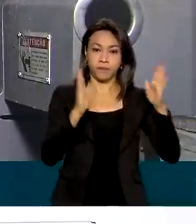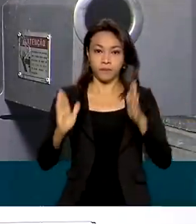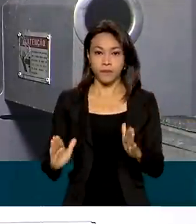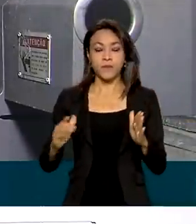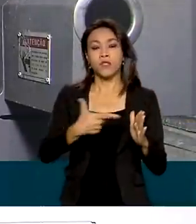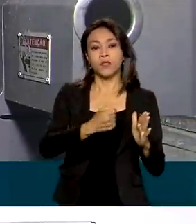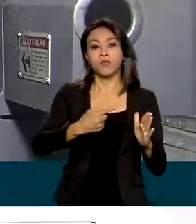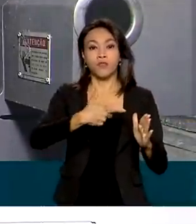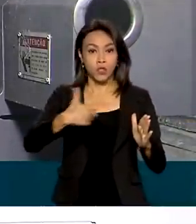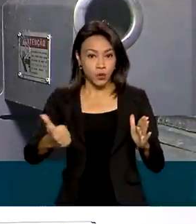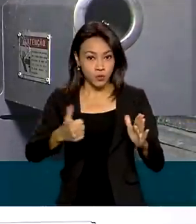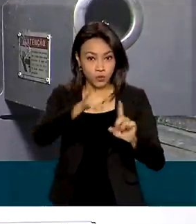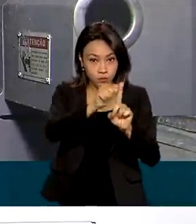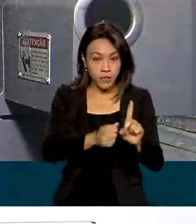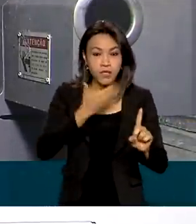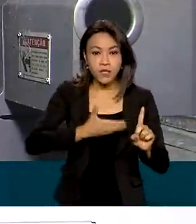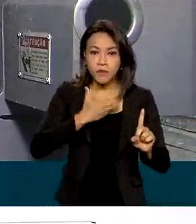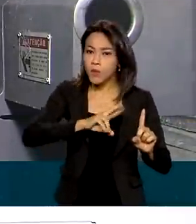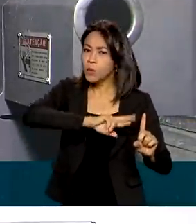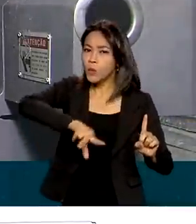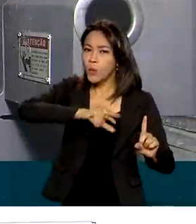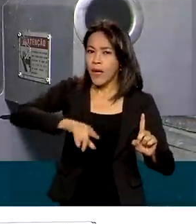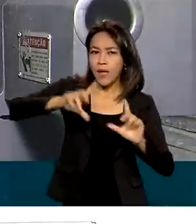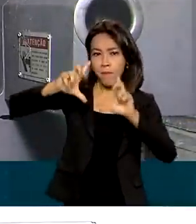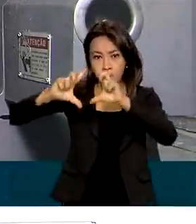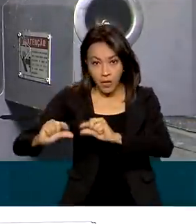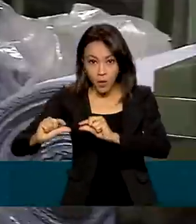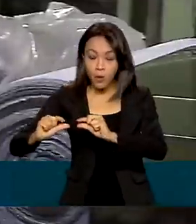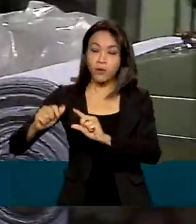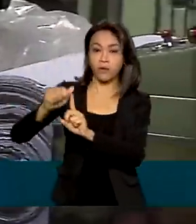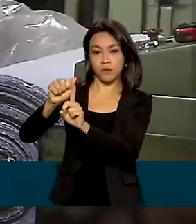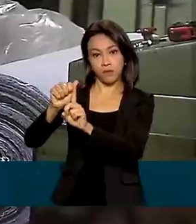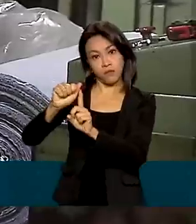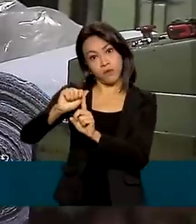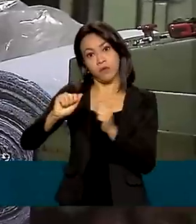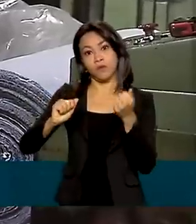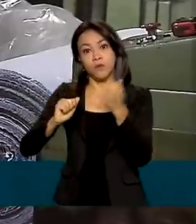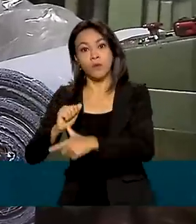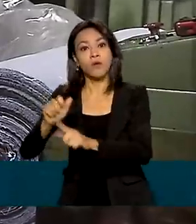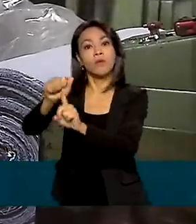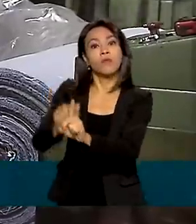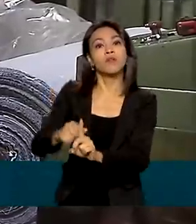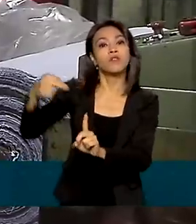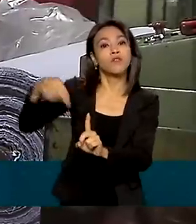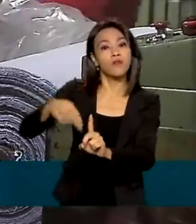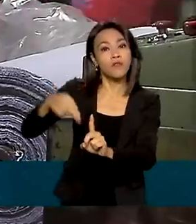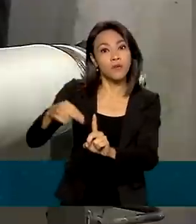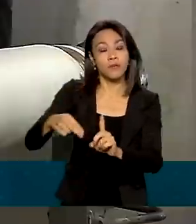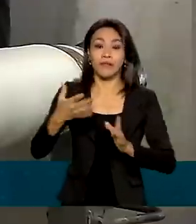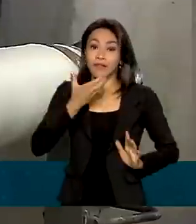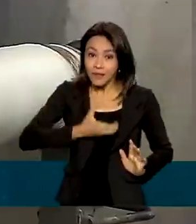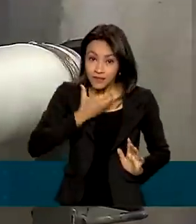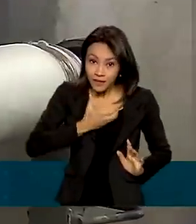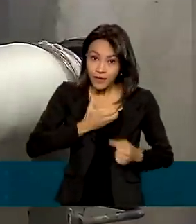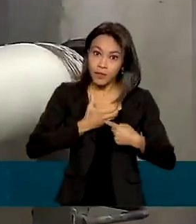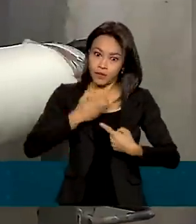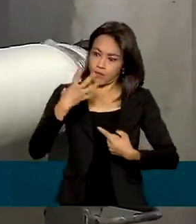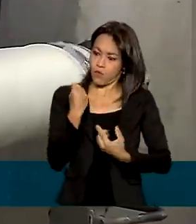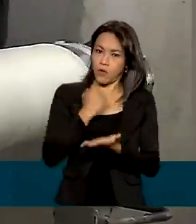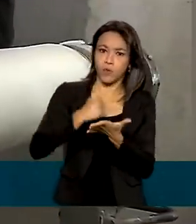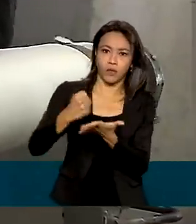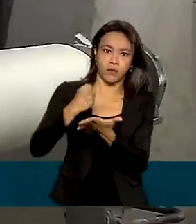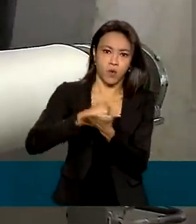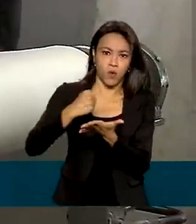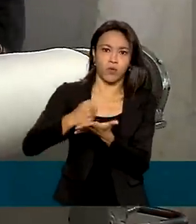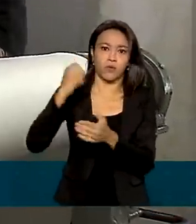dezembro não deve ser inferior a essa de novembro, já que dezembro é o mês que, tradicionalmente, há contratações. Então,